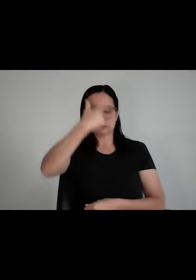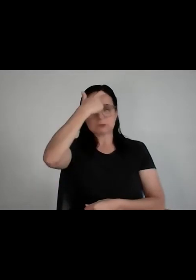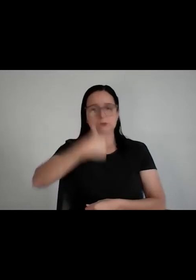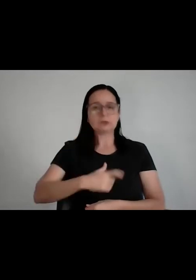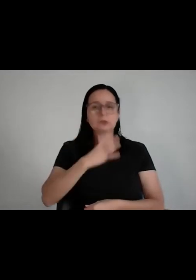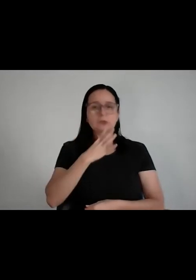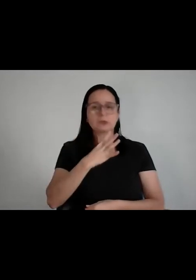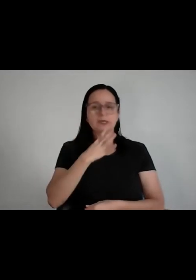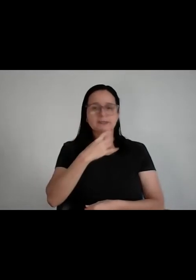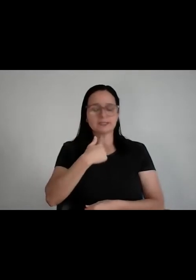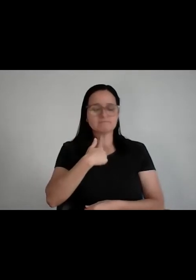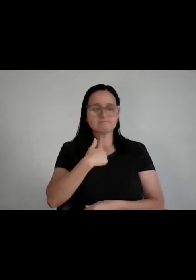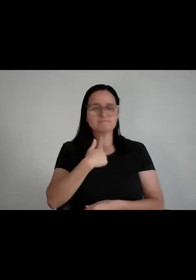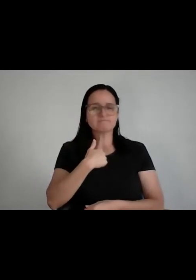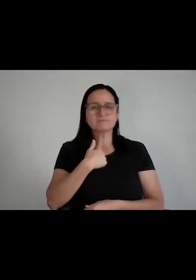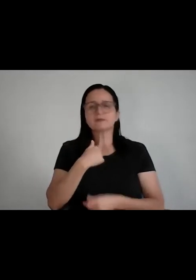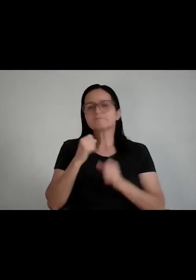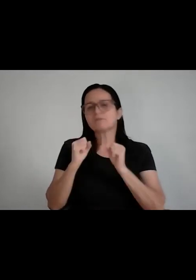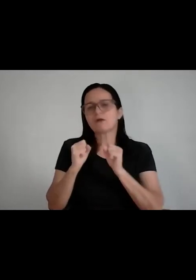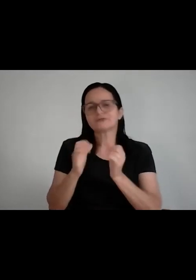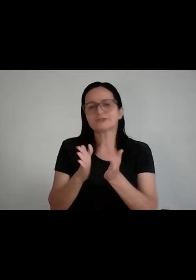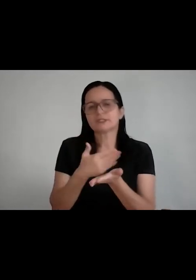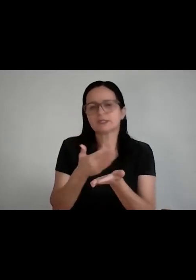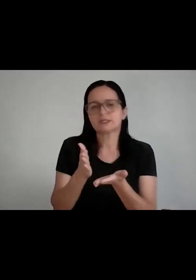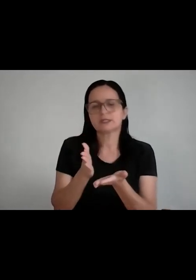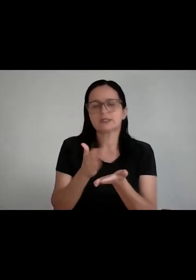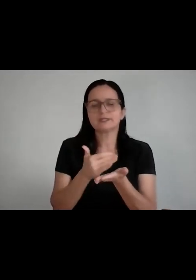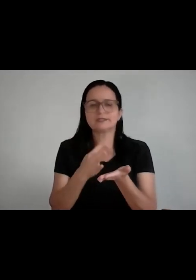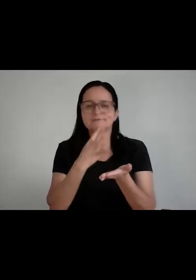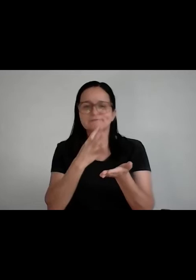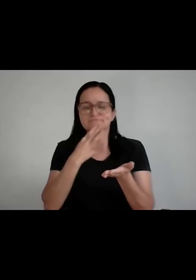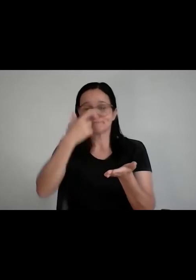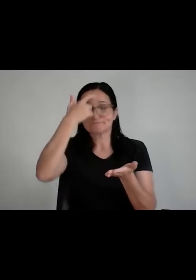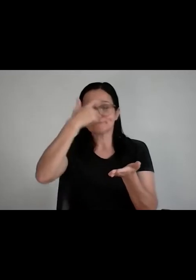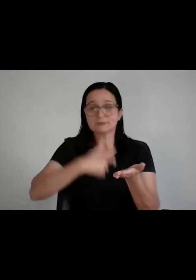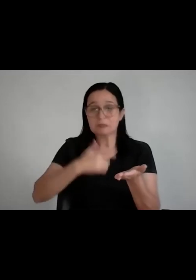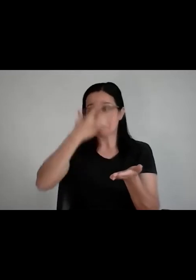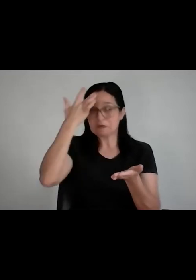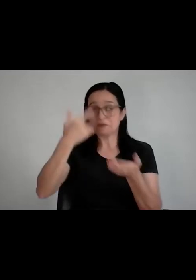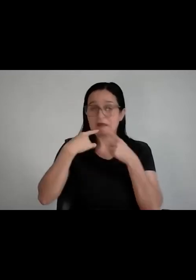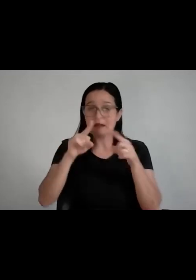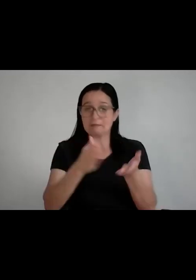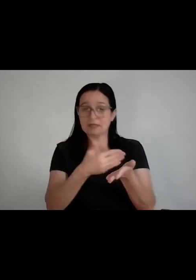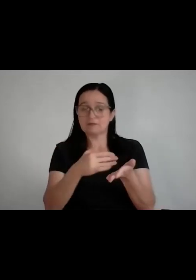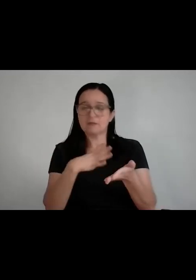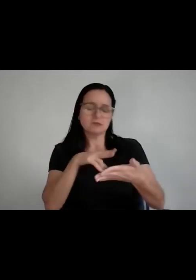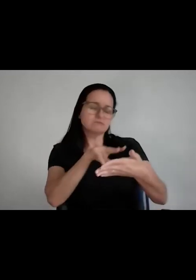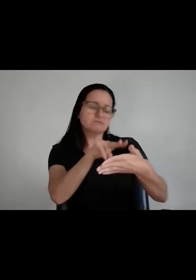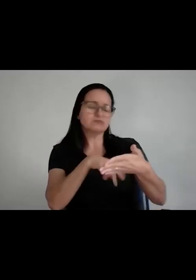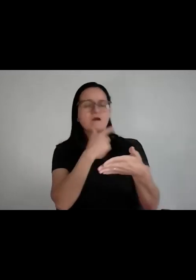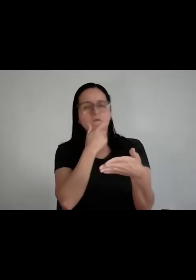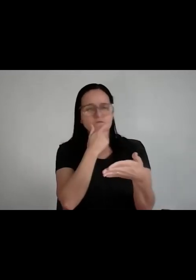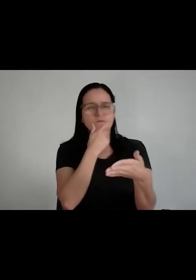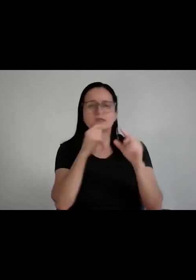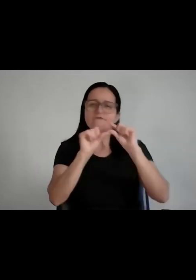vale de tudo, tá? Vale os livros lá de autoconhecimento que o pessoal reclama, mas eu gosto, às vezes uma página, uma frase pode ajudar, uma